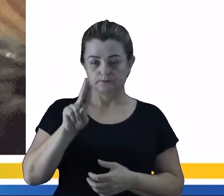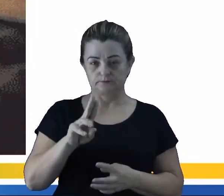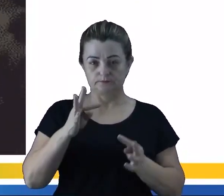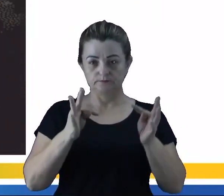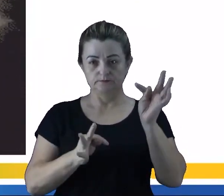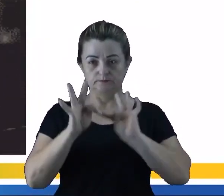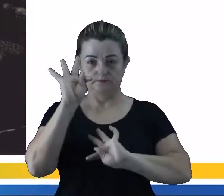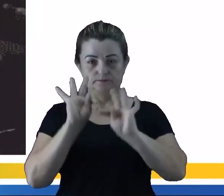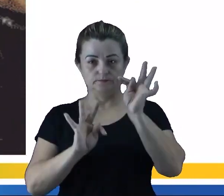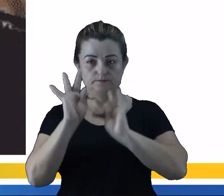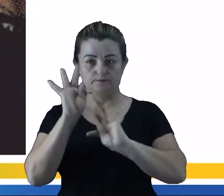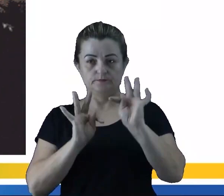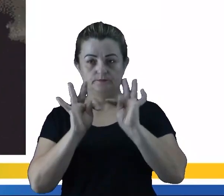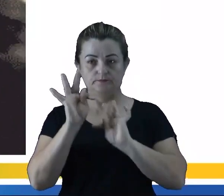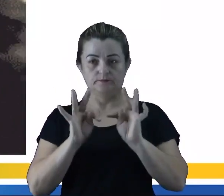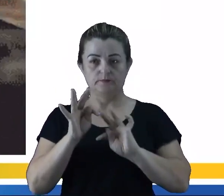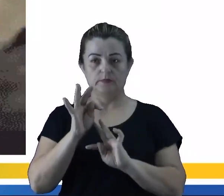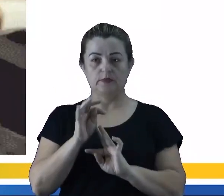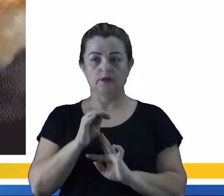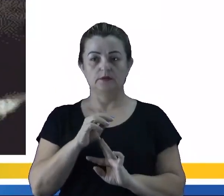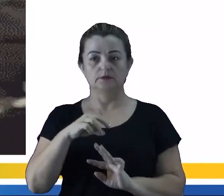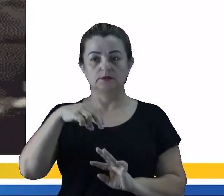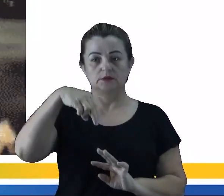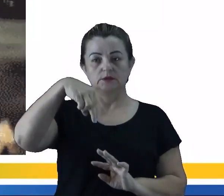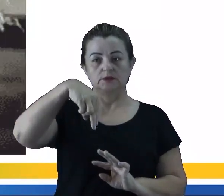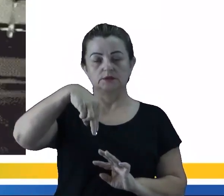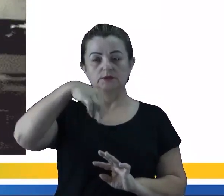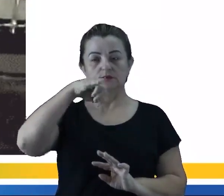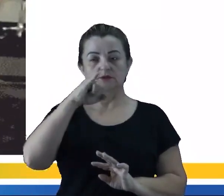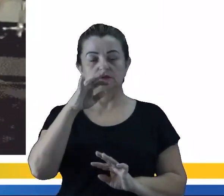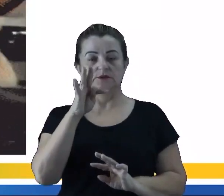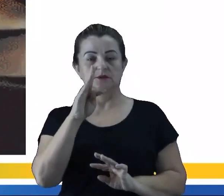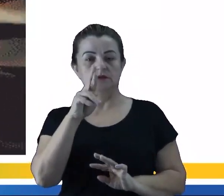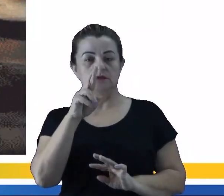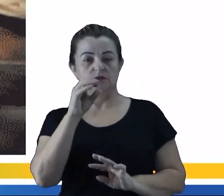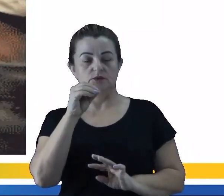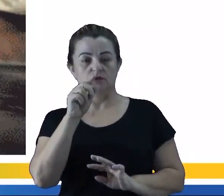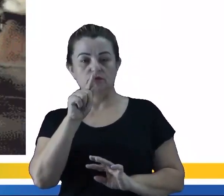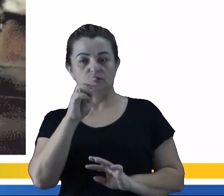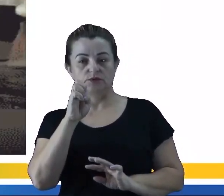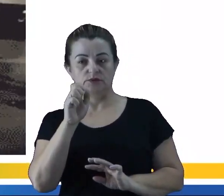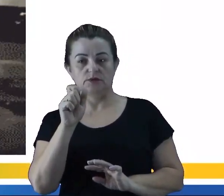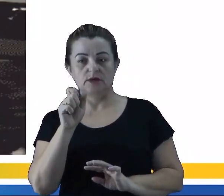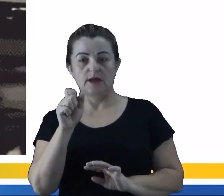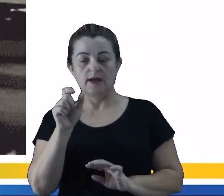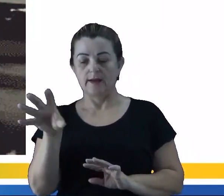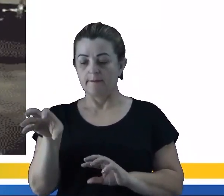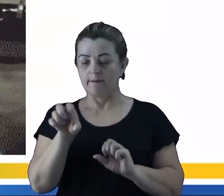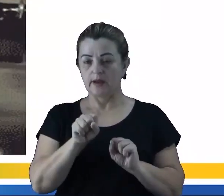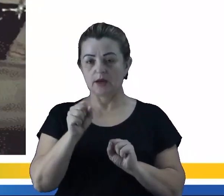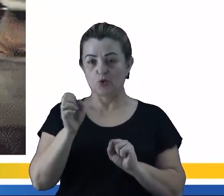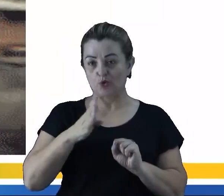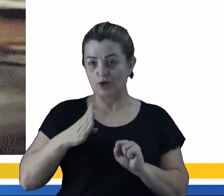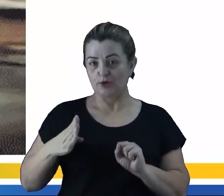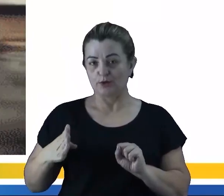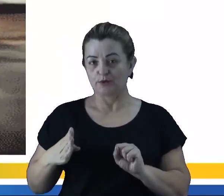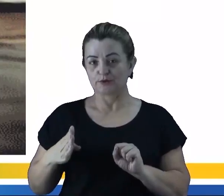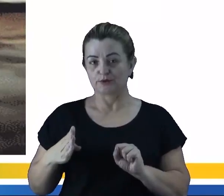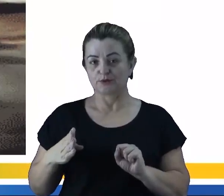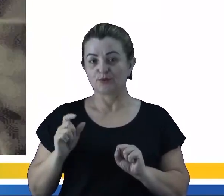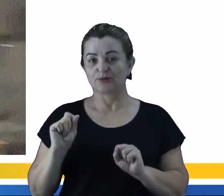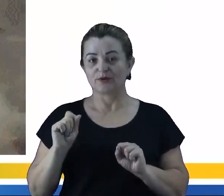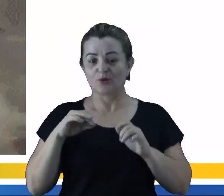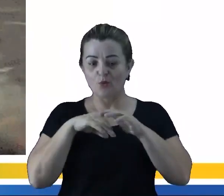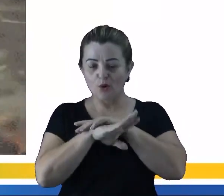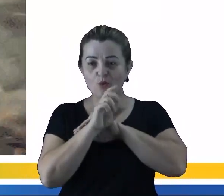tecnologias de criogenia. Olha que interessante esse gif, gente. Eles pegaram um peixe e congelaram o peixe. E